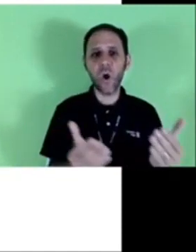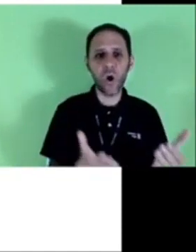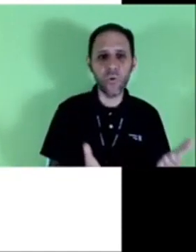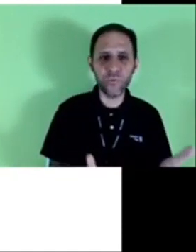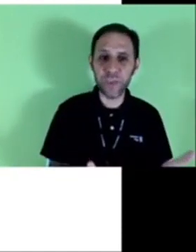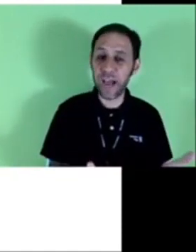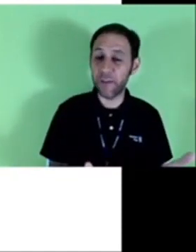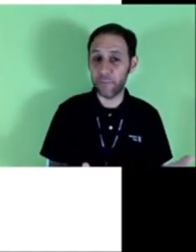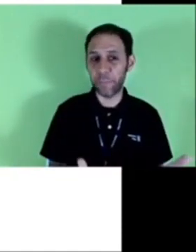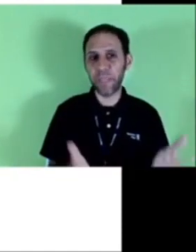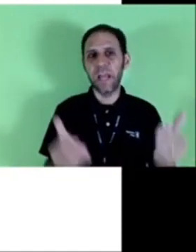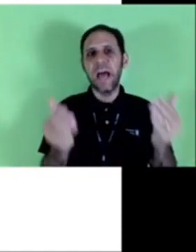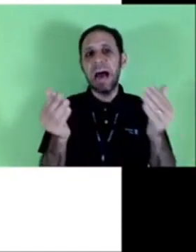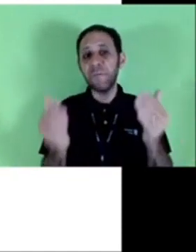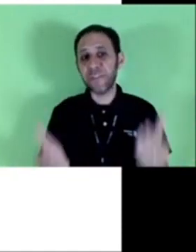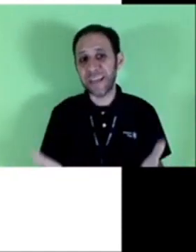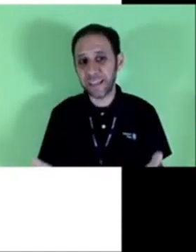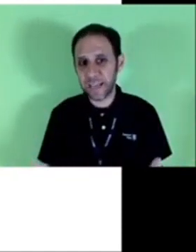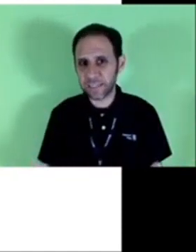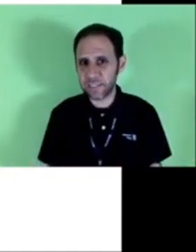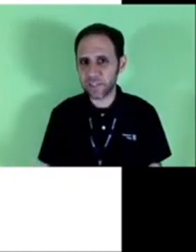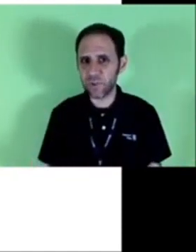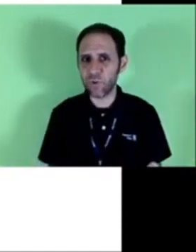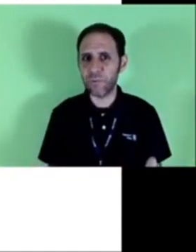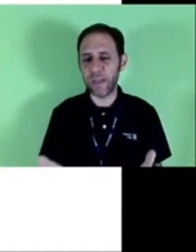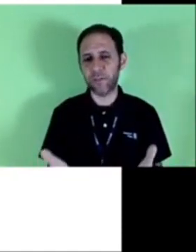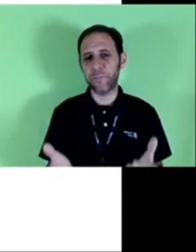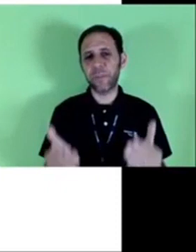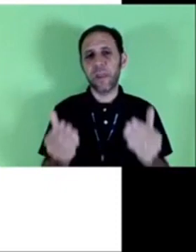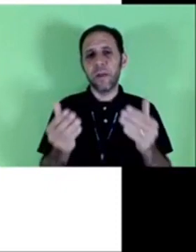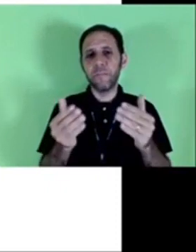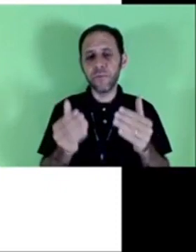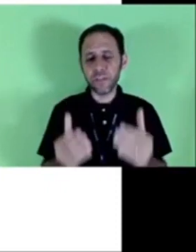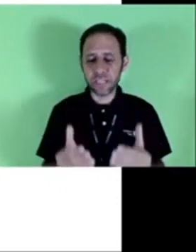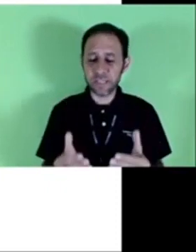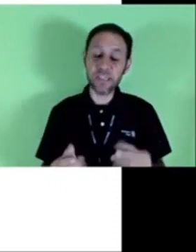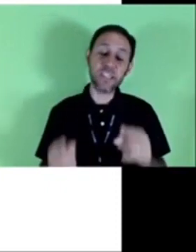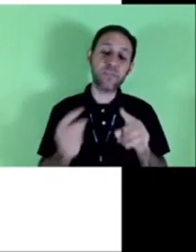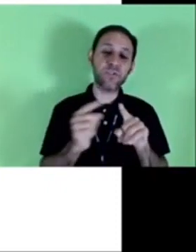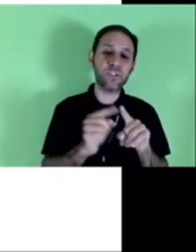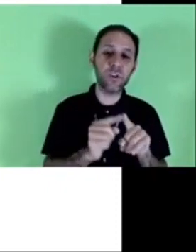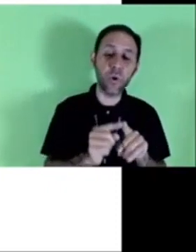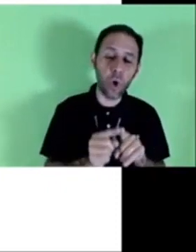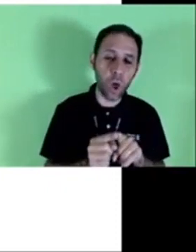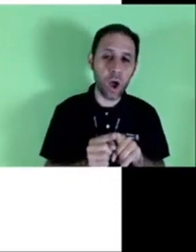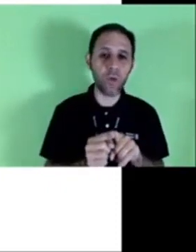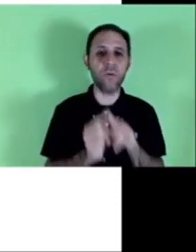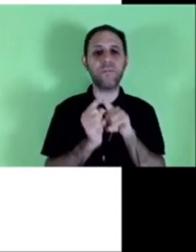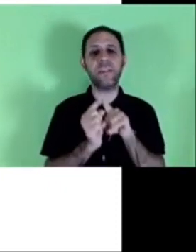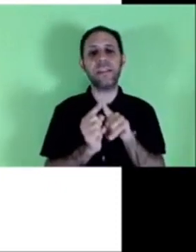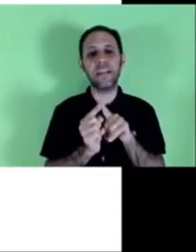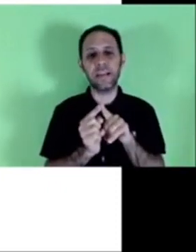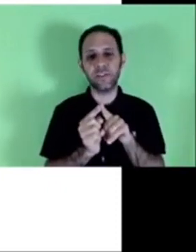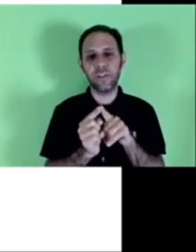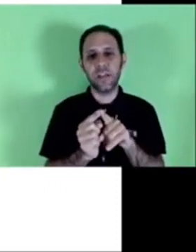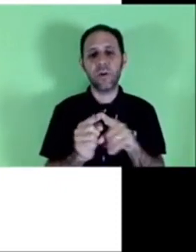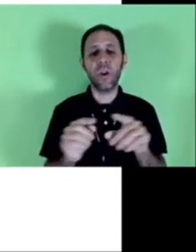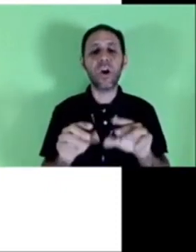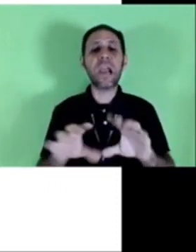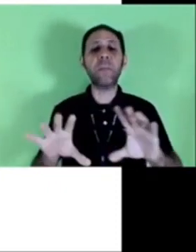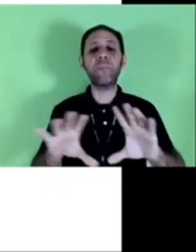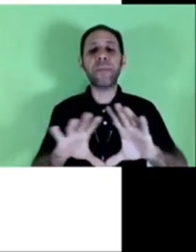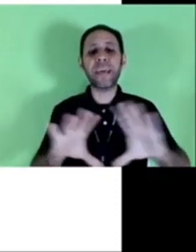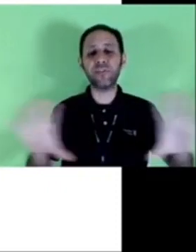confiável. A finalidade desse documento, muitas vezes as pessoas não colocam a finalidade.